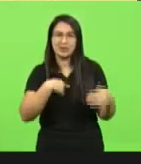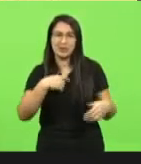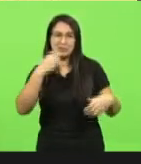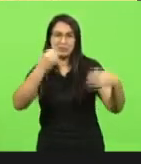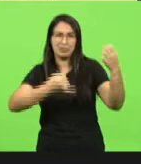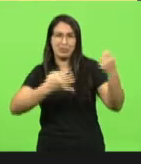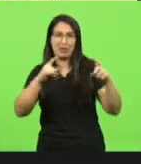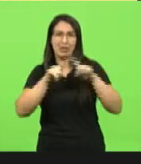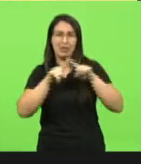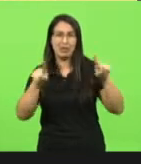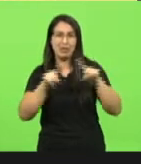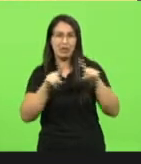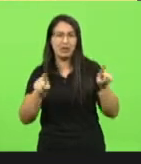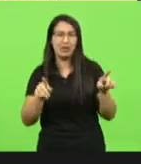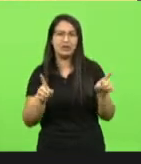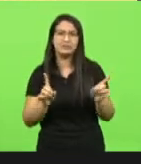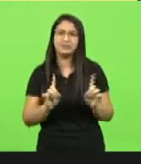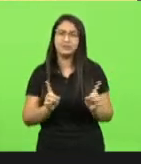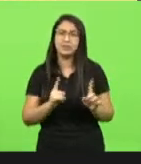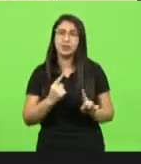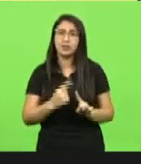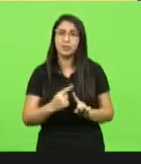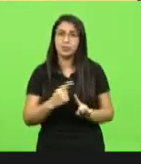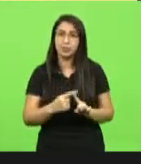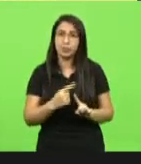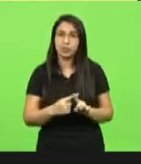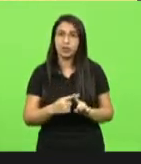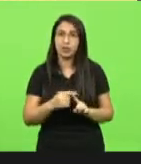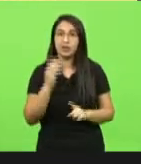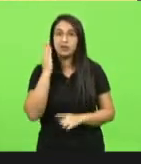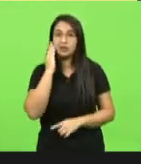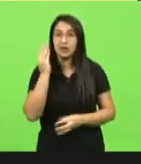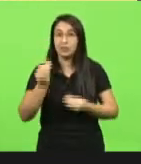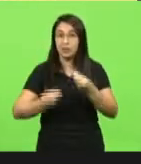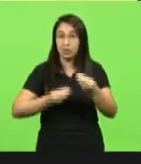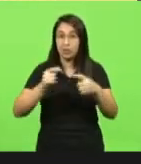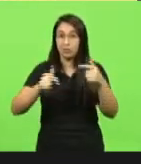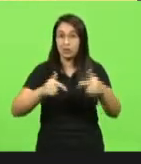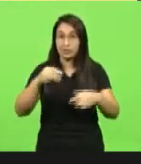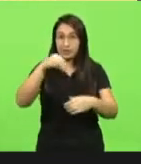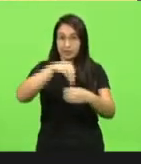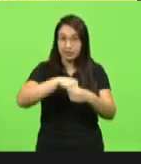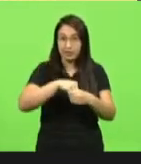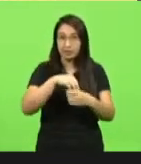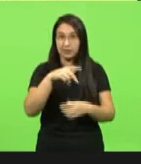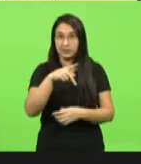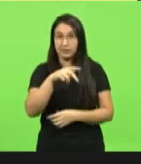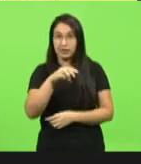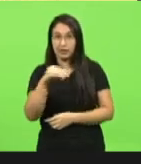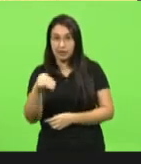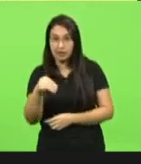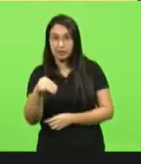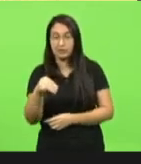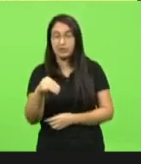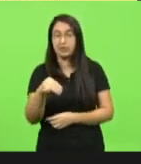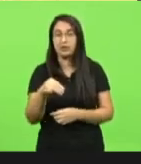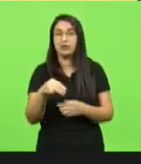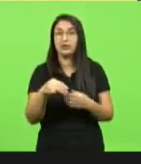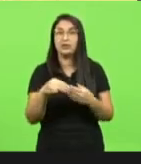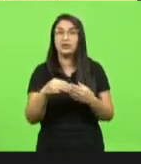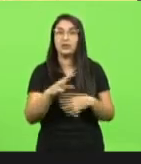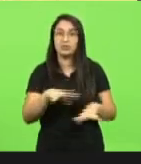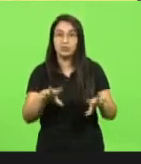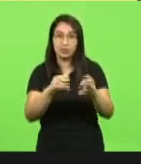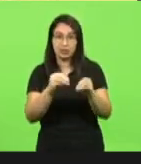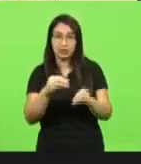e falando, tá? É porque quem viveu a nossa realidade sabe muito menos do que acontece. Só para registrar isso para os deputados saberem. Meus